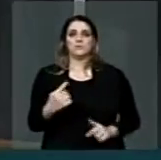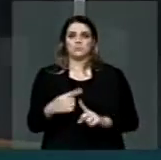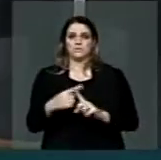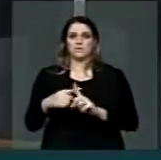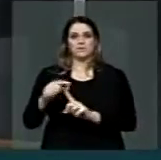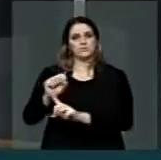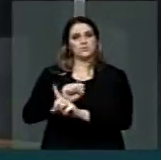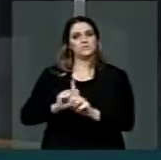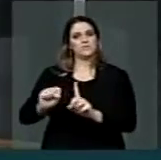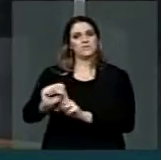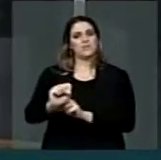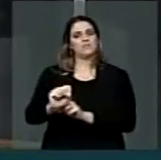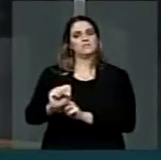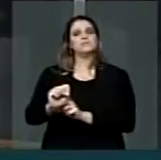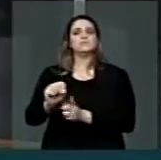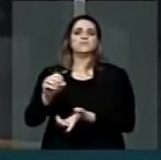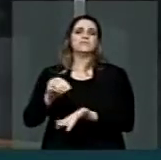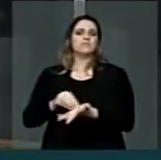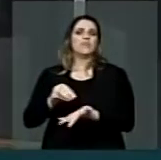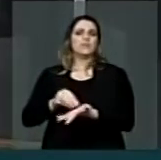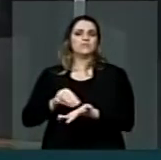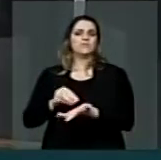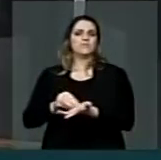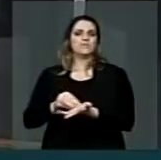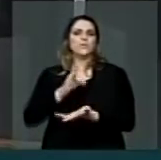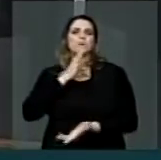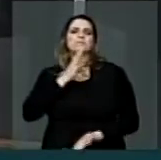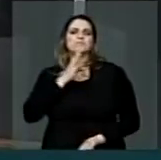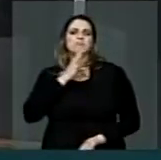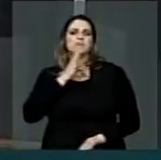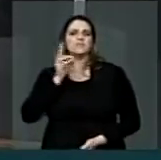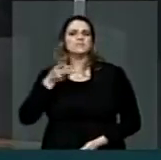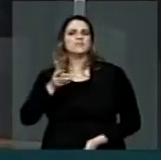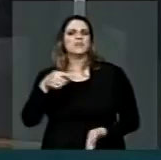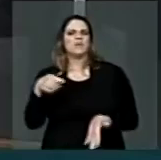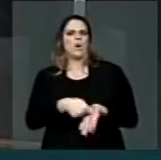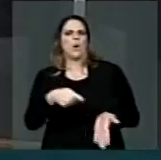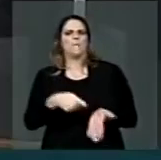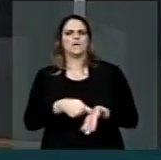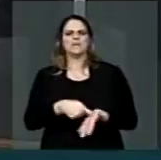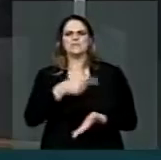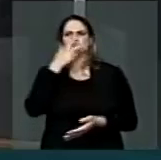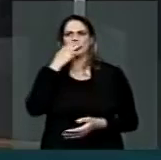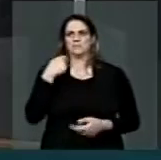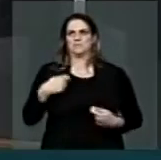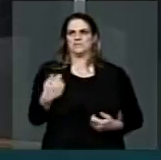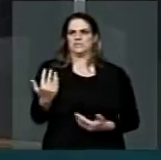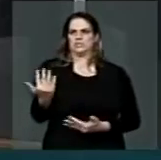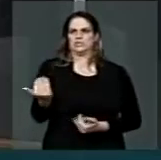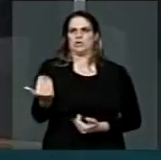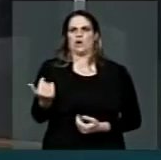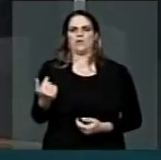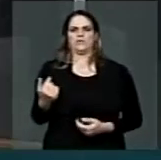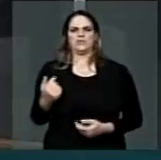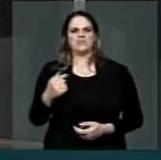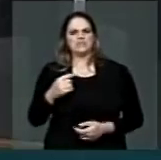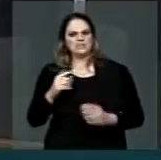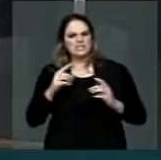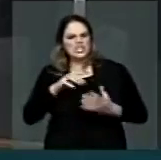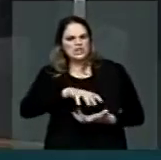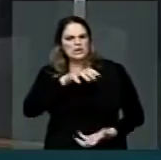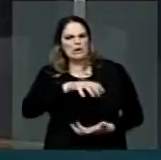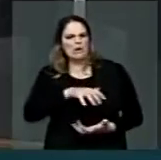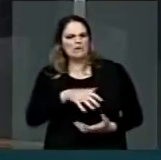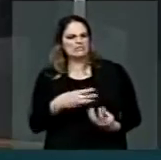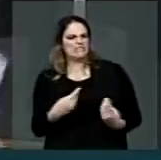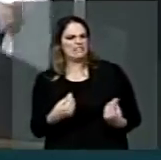carrega como conceitos sociais a cobrança da eterna juventude, a inutilidade do idoso, além de preconceitos